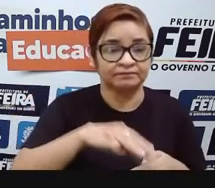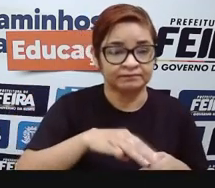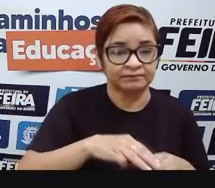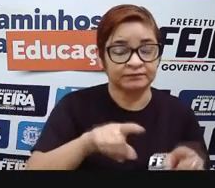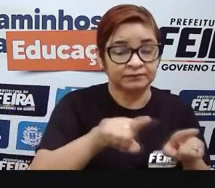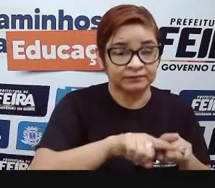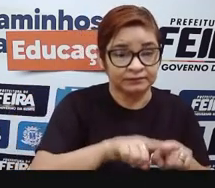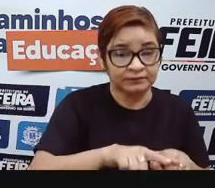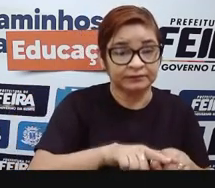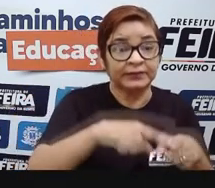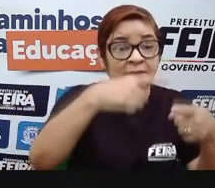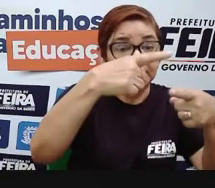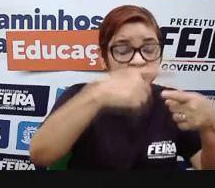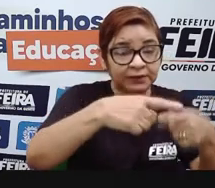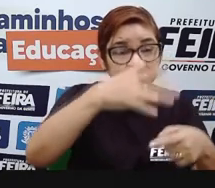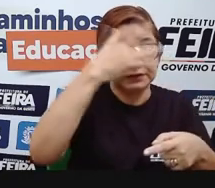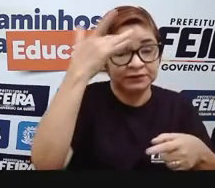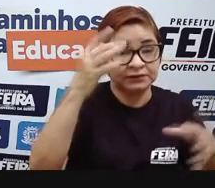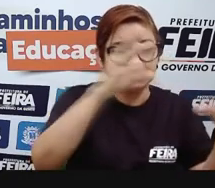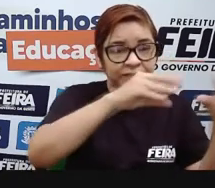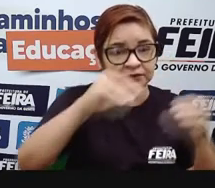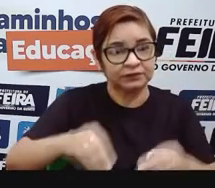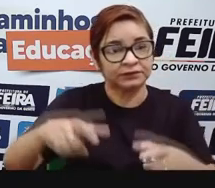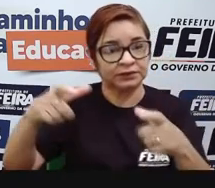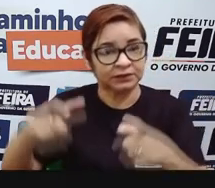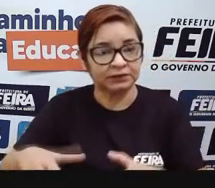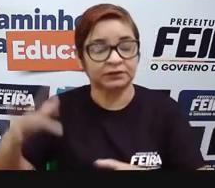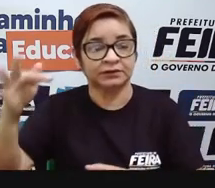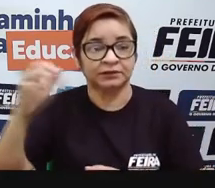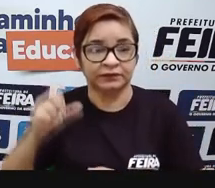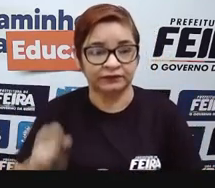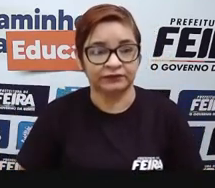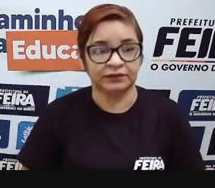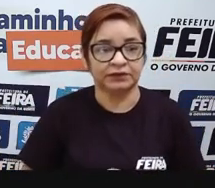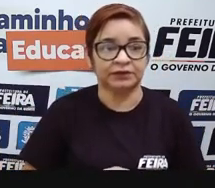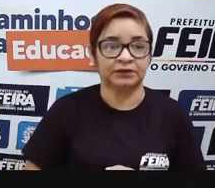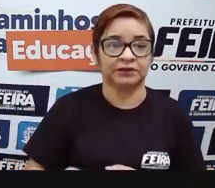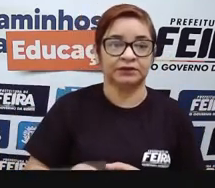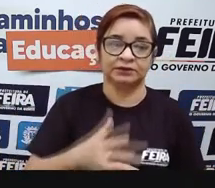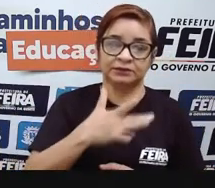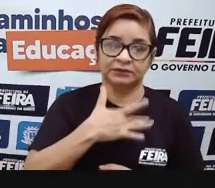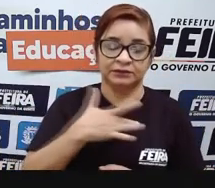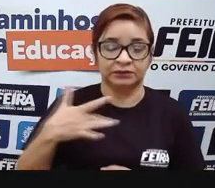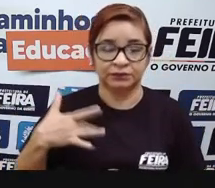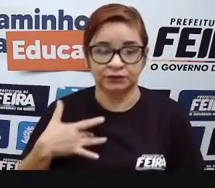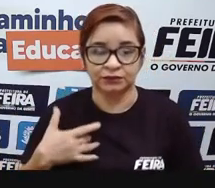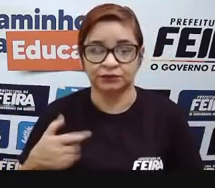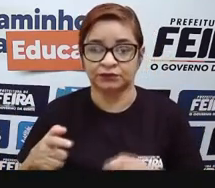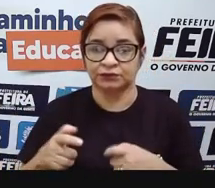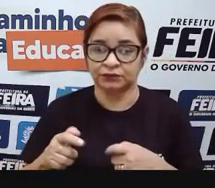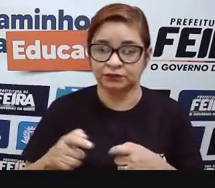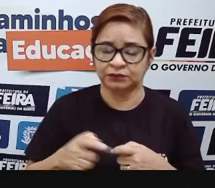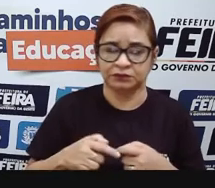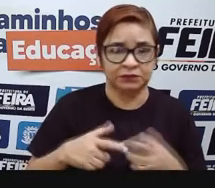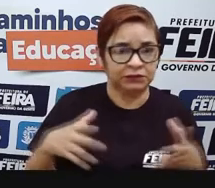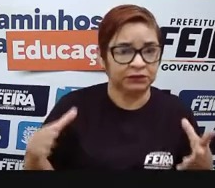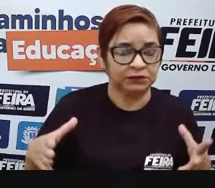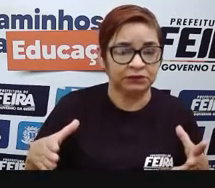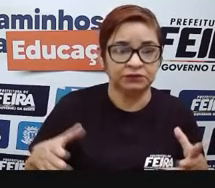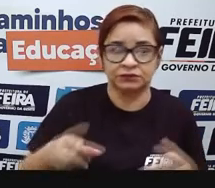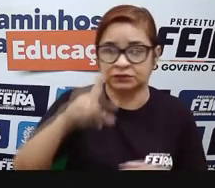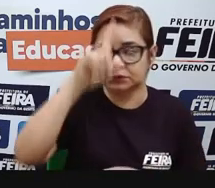as unidades hospitalares de feira. Então, gente sabe que nós temos o Cléristo Andrade, que